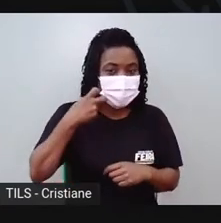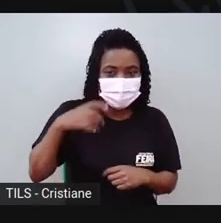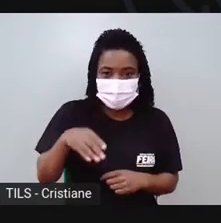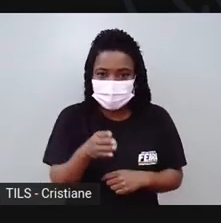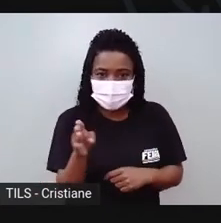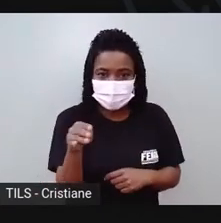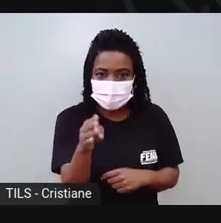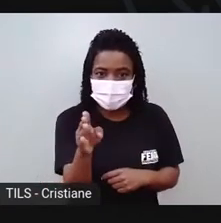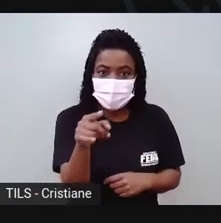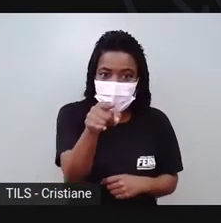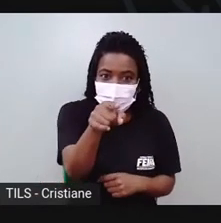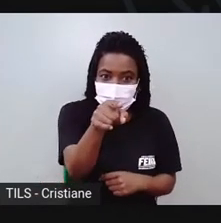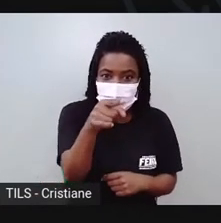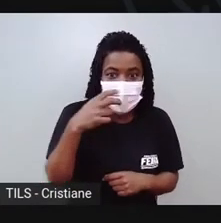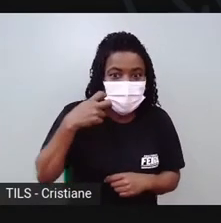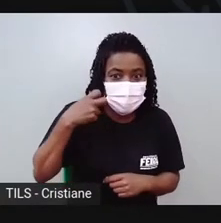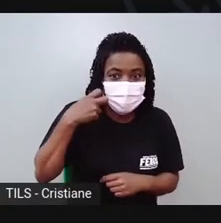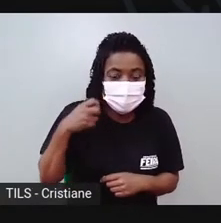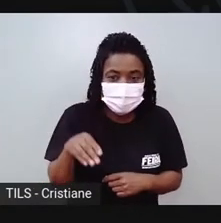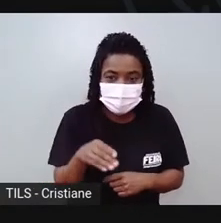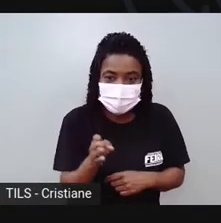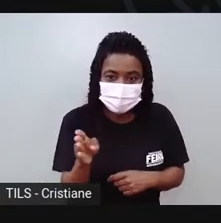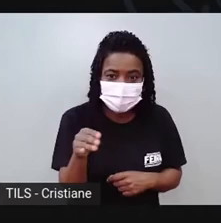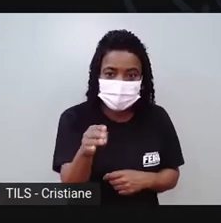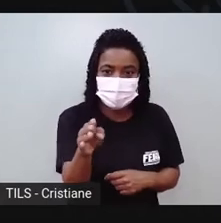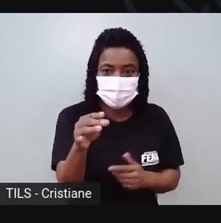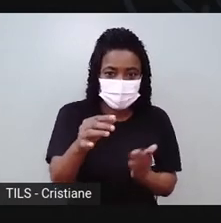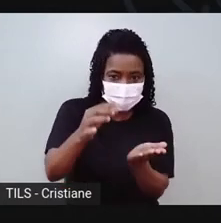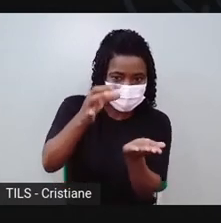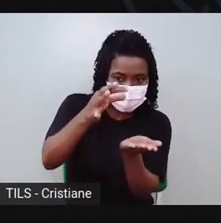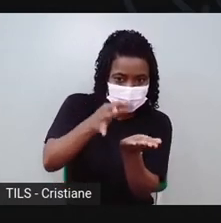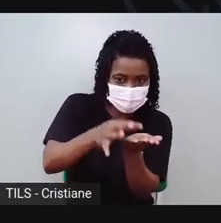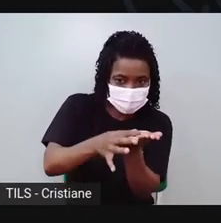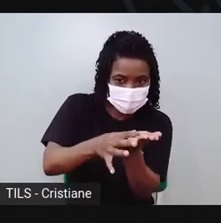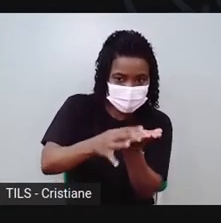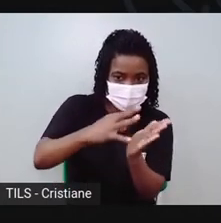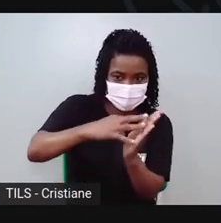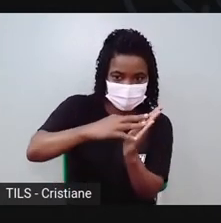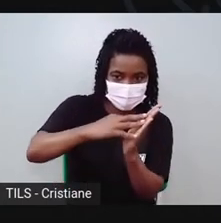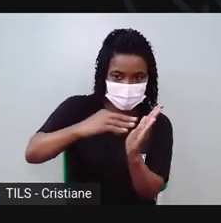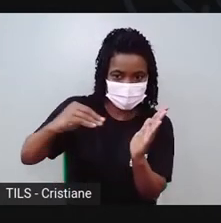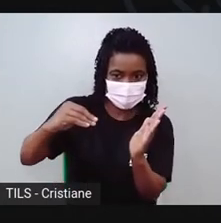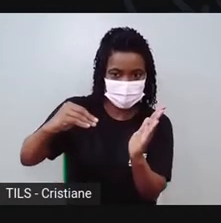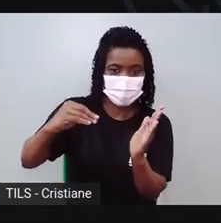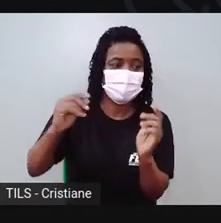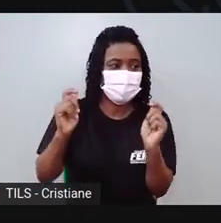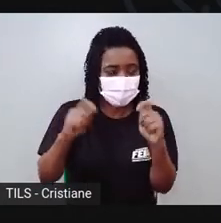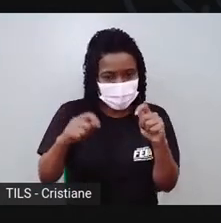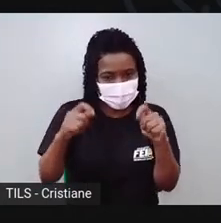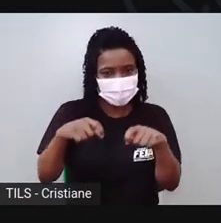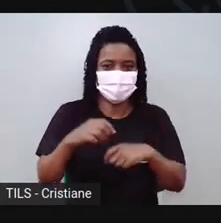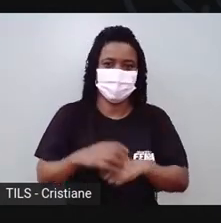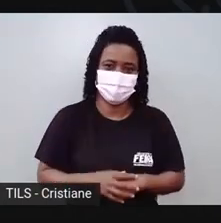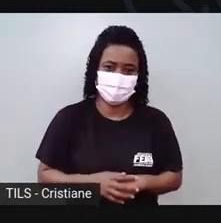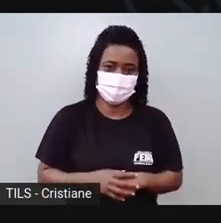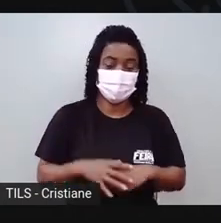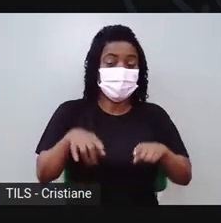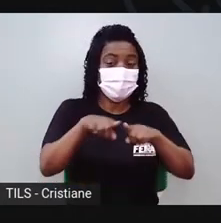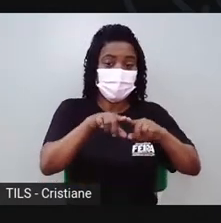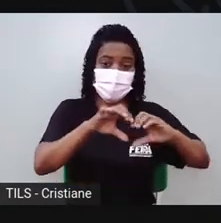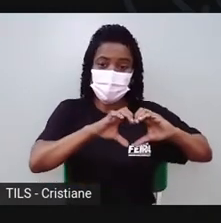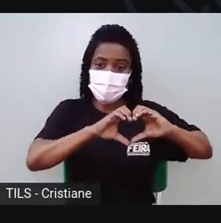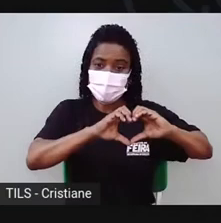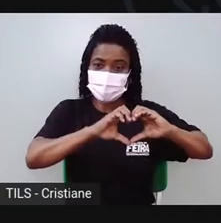pecinha, Cortei e fiz o peixinho com ela. E esse coração aqui